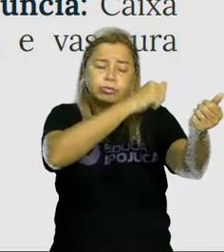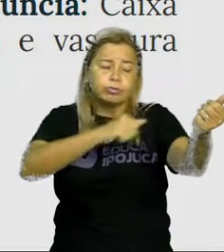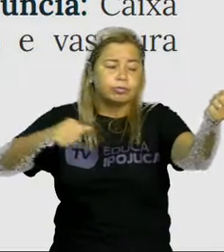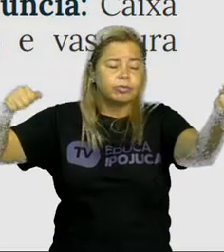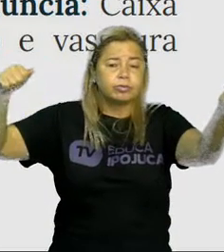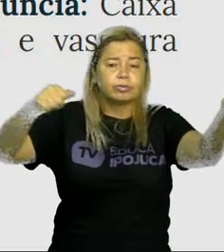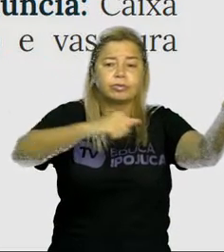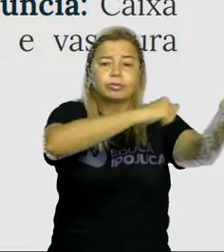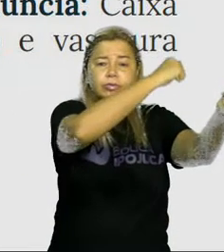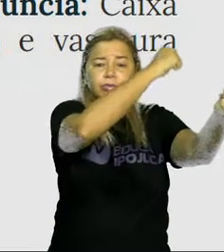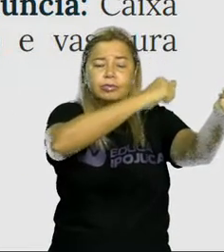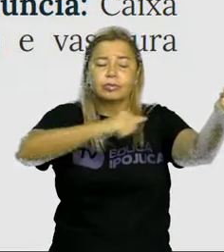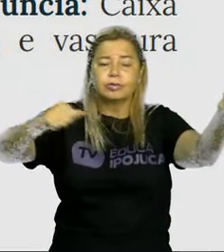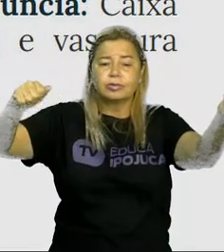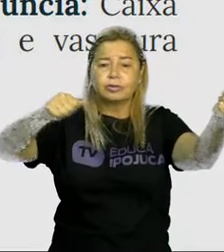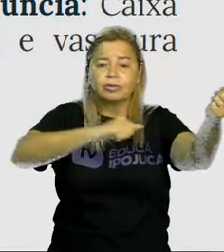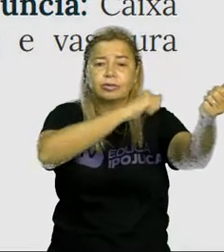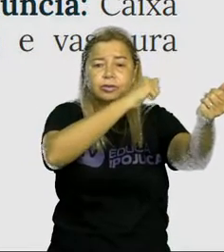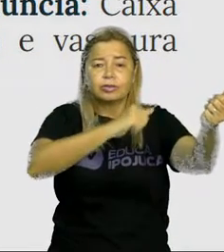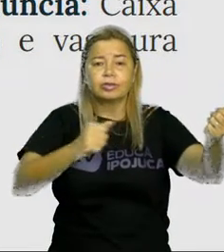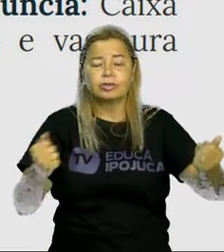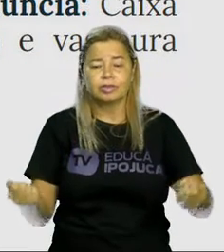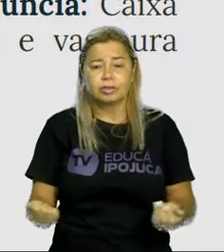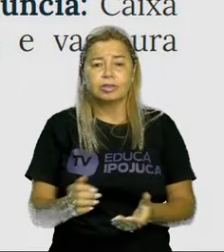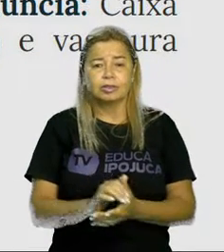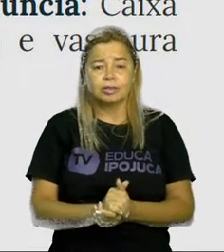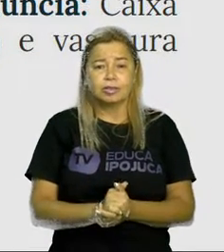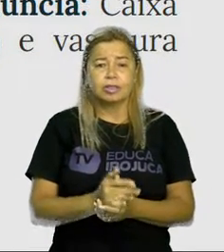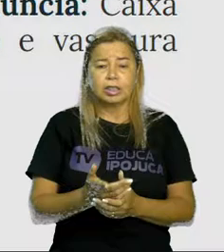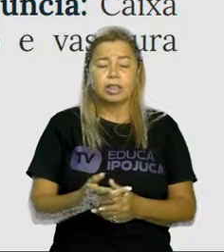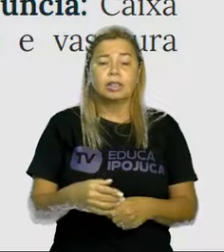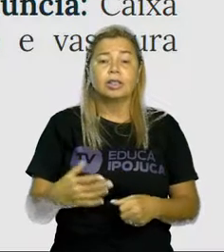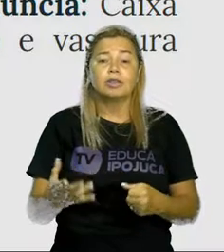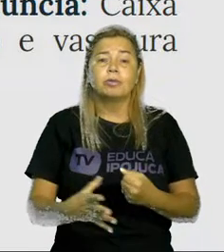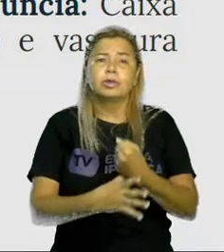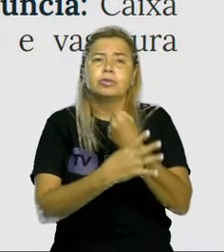lê violino, seguro com seguro,